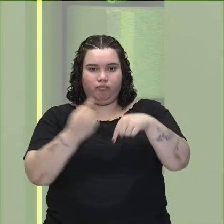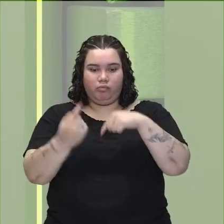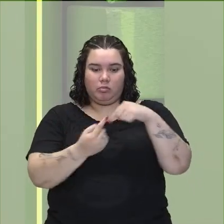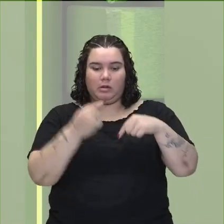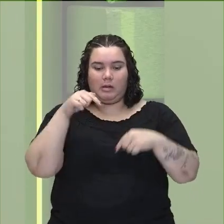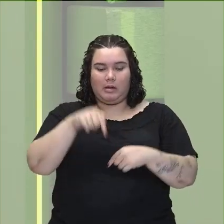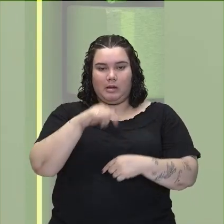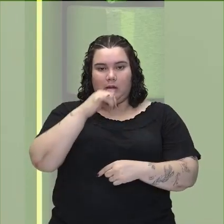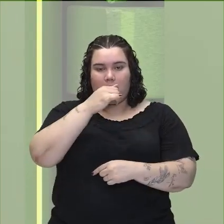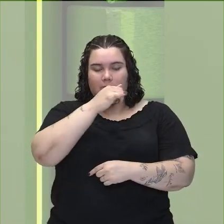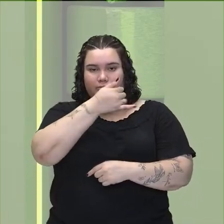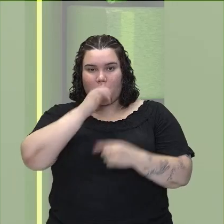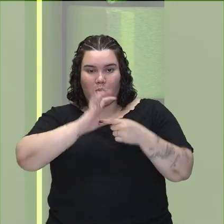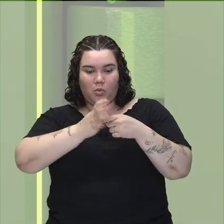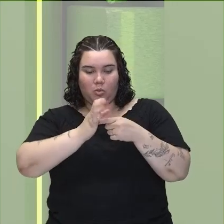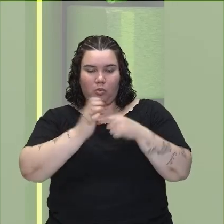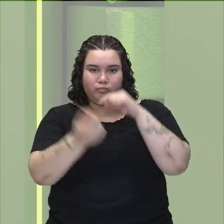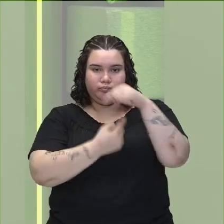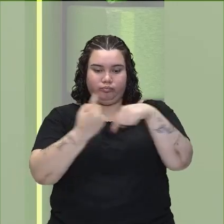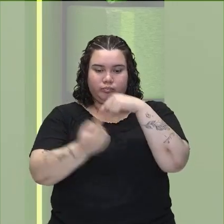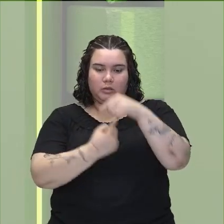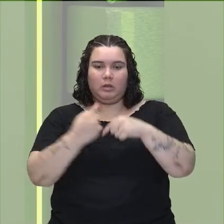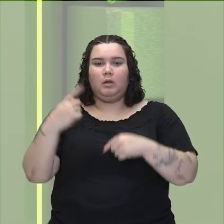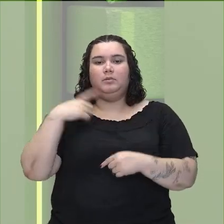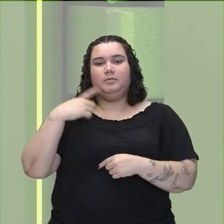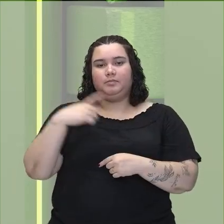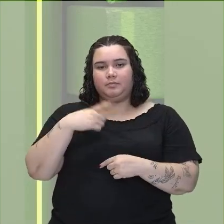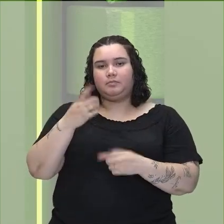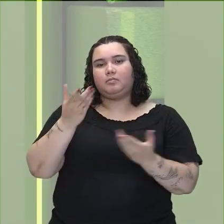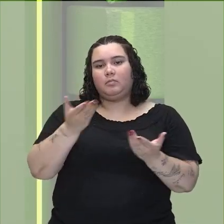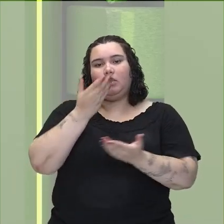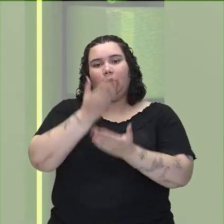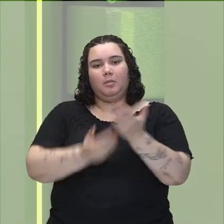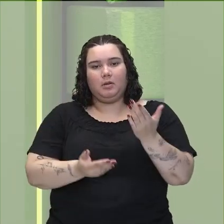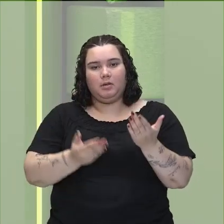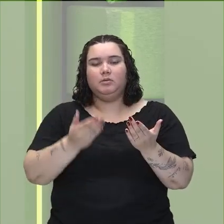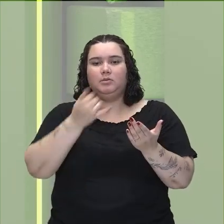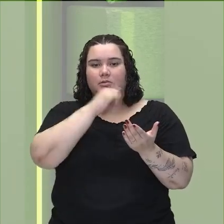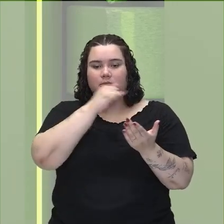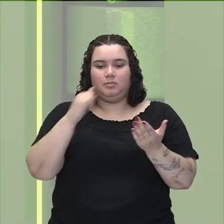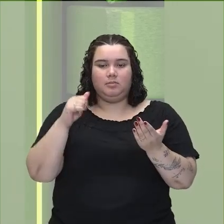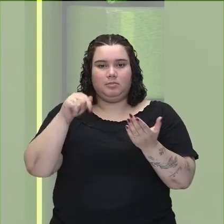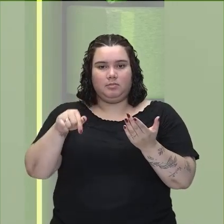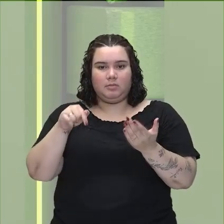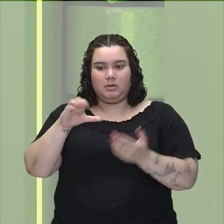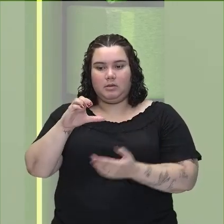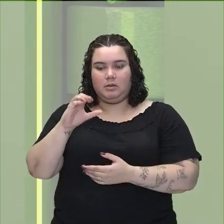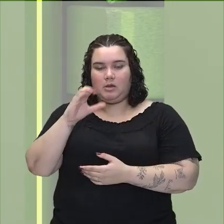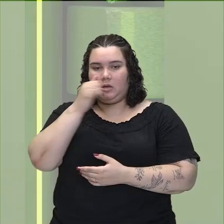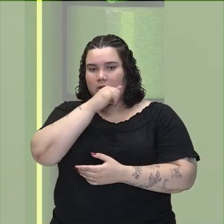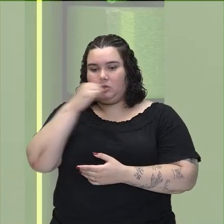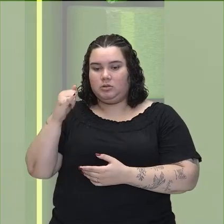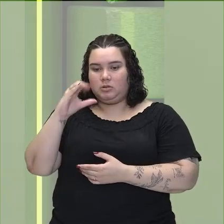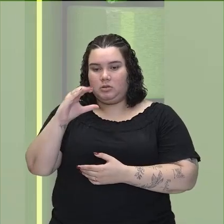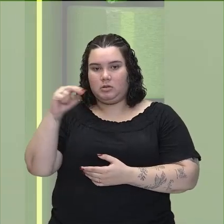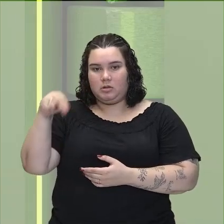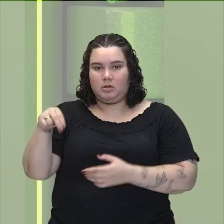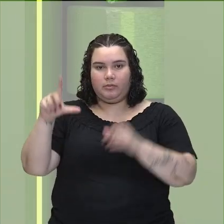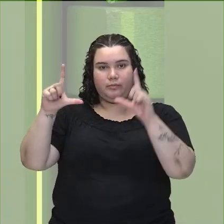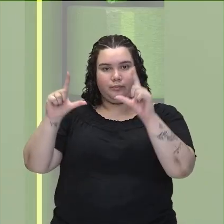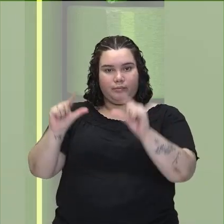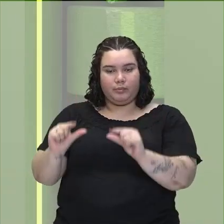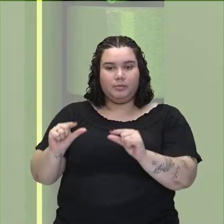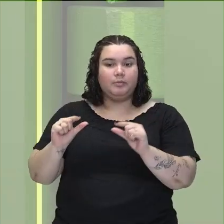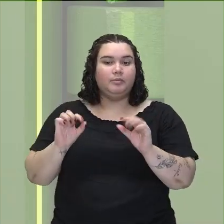certeza eu já vou ter ali um atrito que vai fazer com que aquela energia cinética seja diminuída, tá,